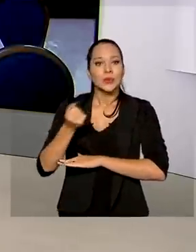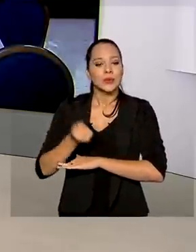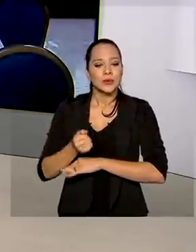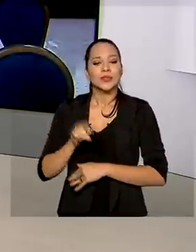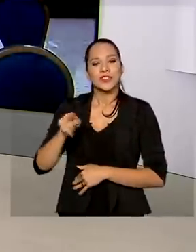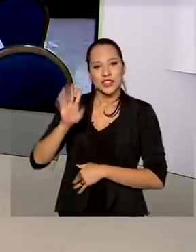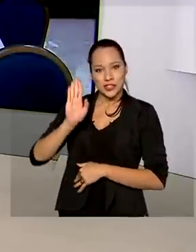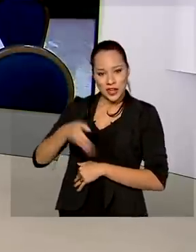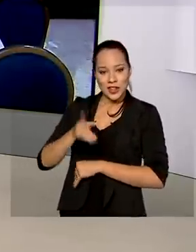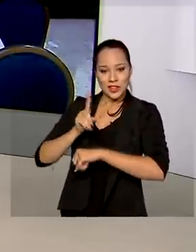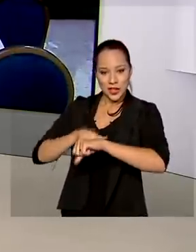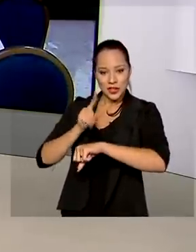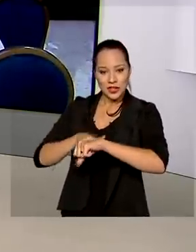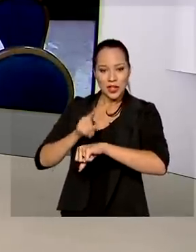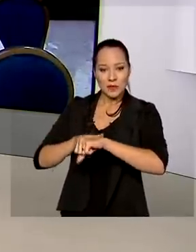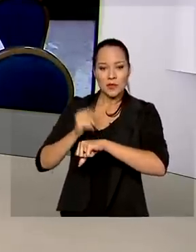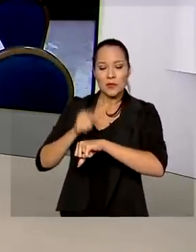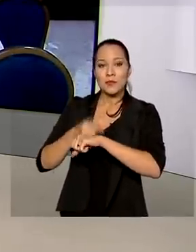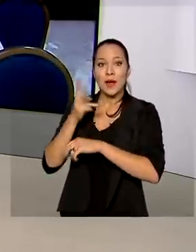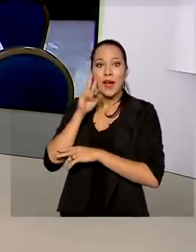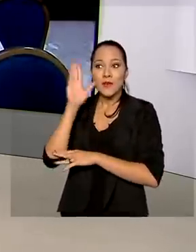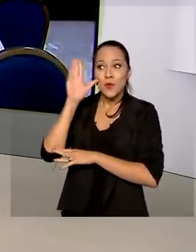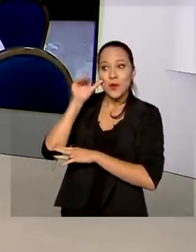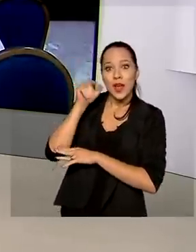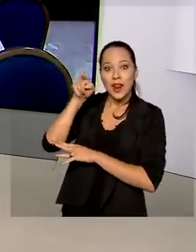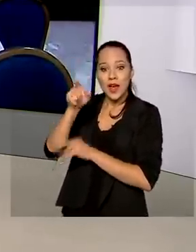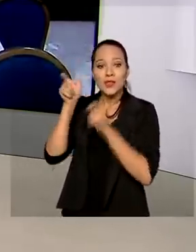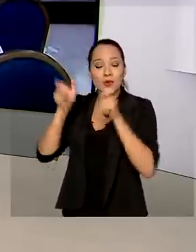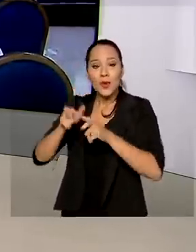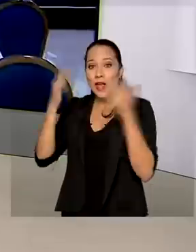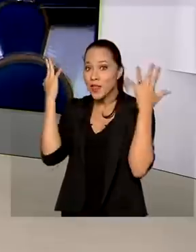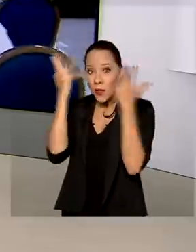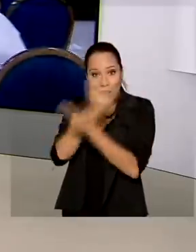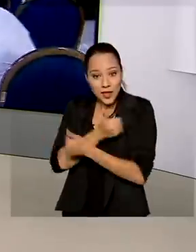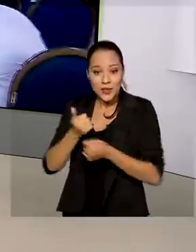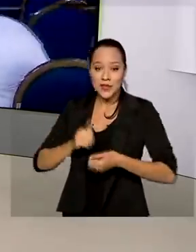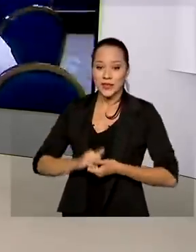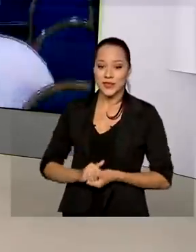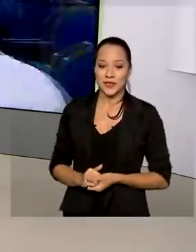Vem cá, já deu tempo para você dar uma espiadinha naquele lugar tão lindo?